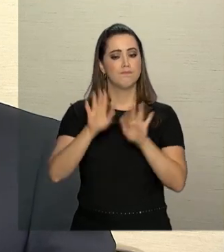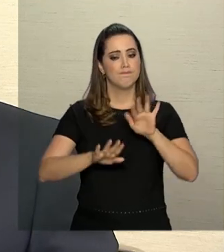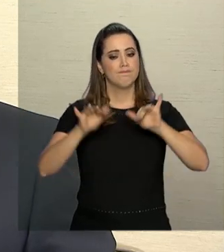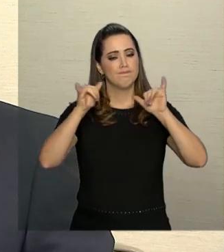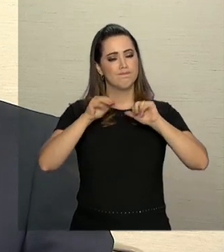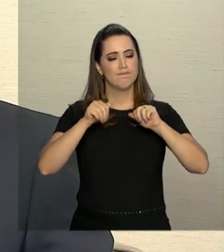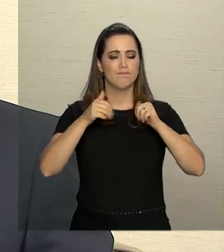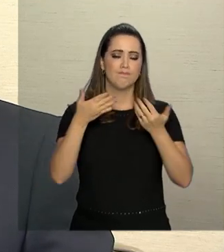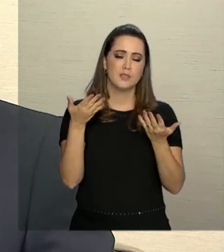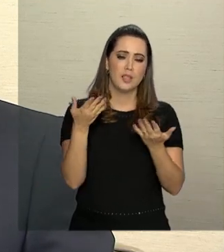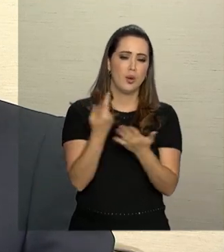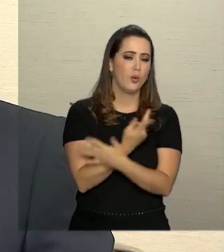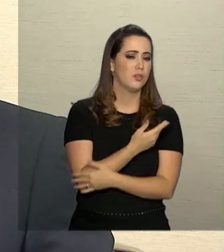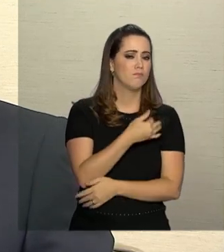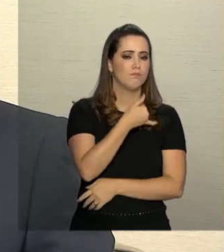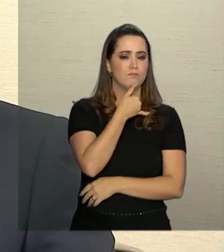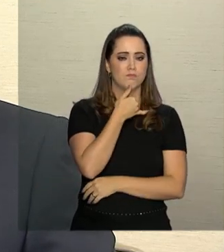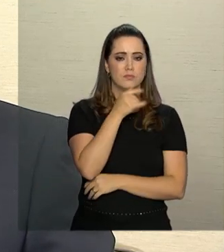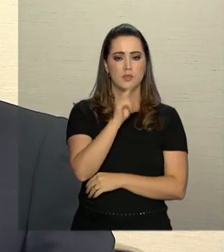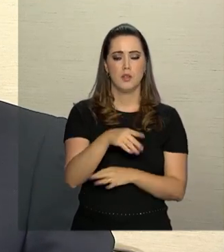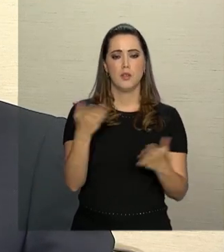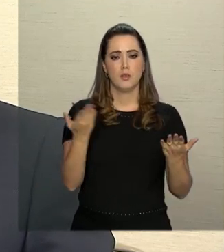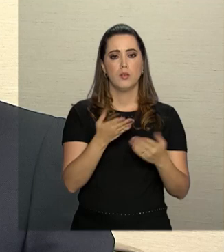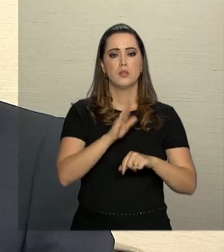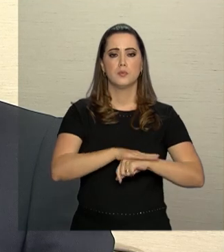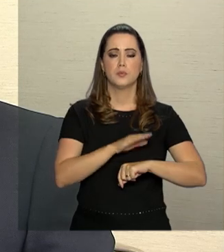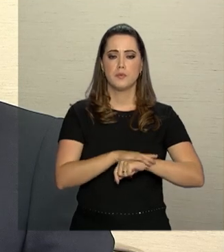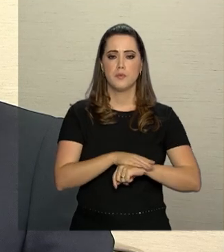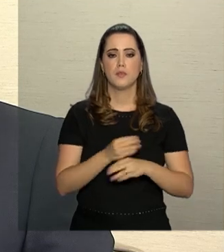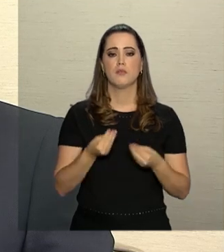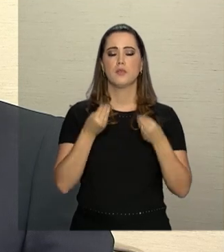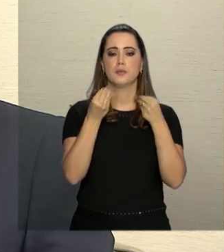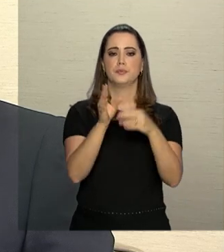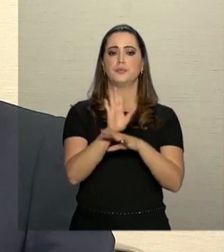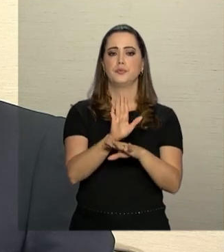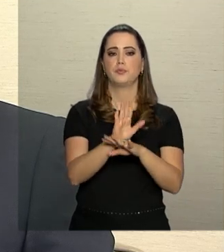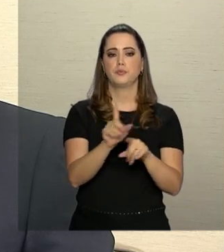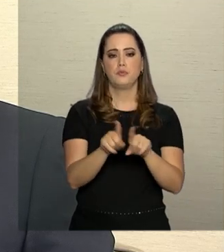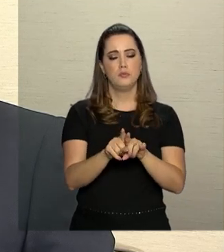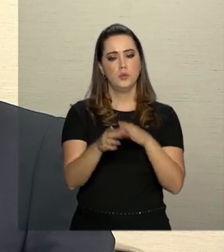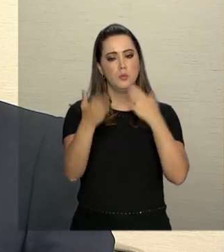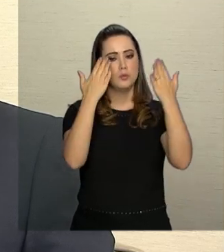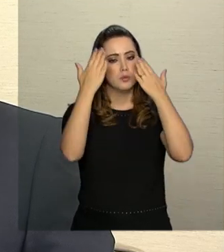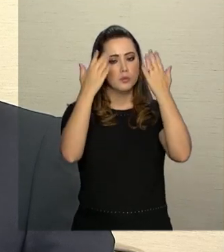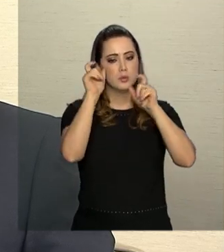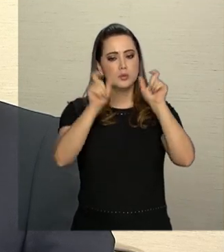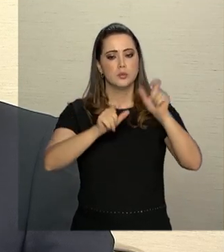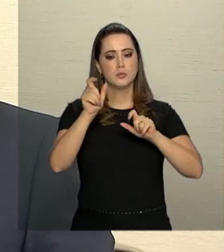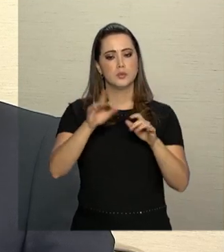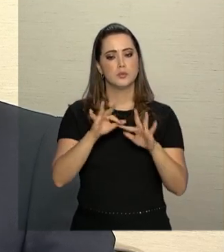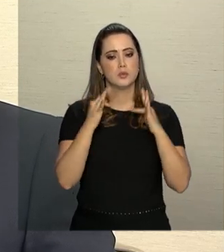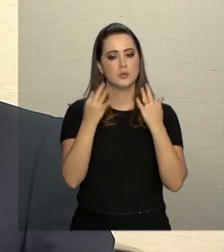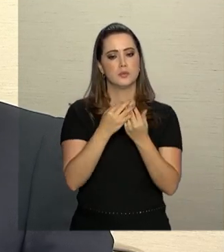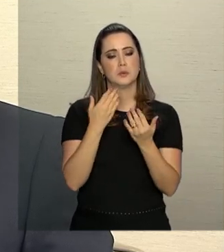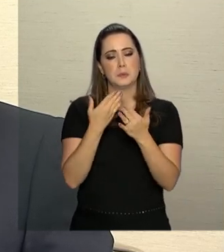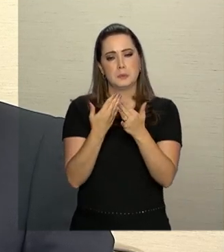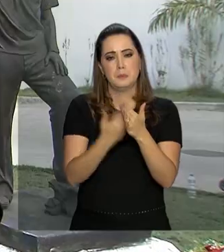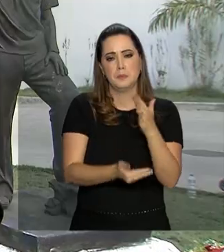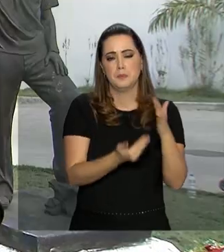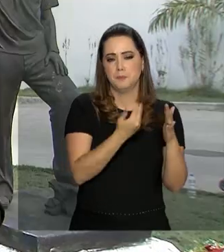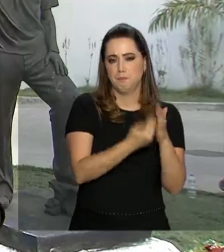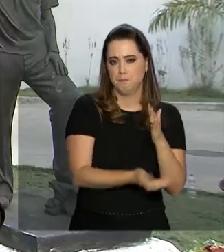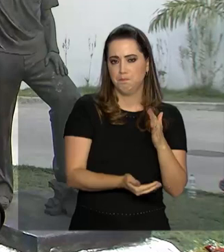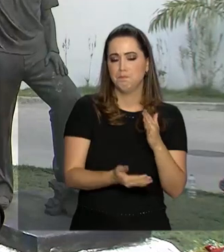acontecem. E agora é a hora de dar o suporte psicológico às famílias que perderam seus entes queridos.